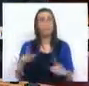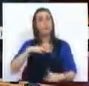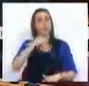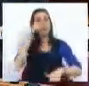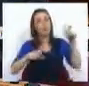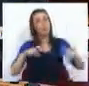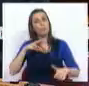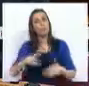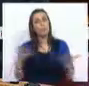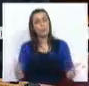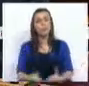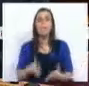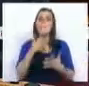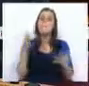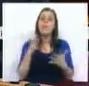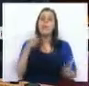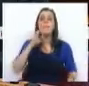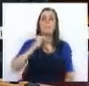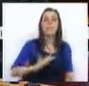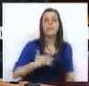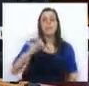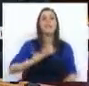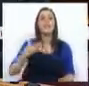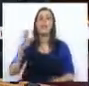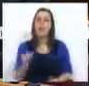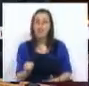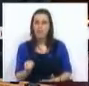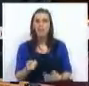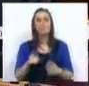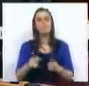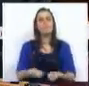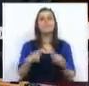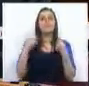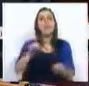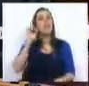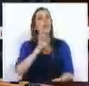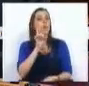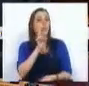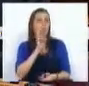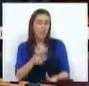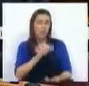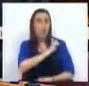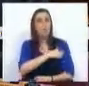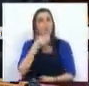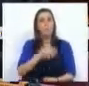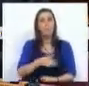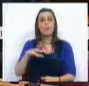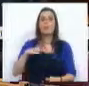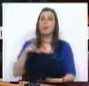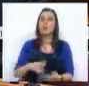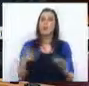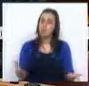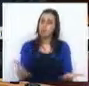portugueses A maioria do PSD e do CDS, a não investir nas qualificações e nas competências dos portugueses